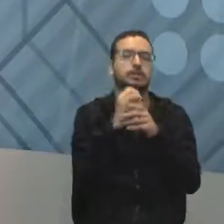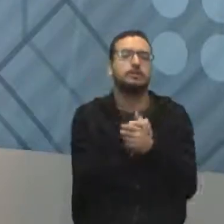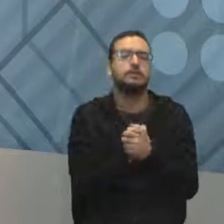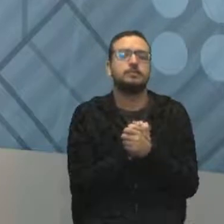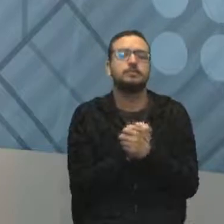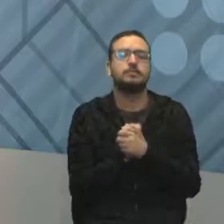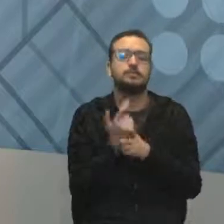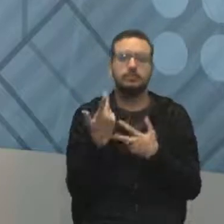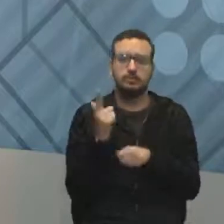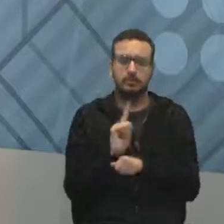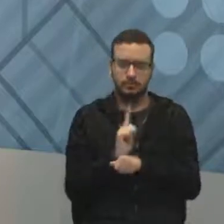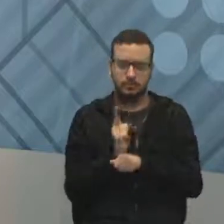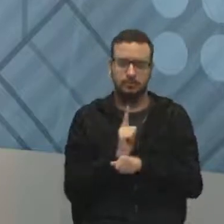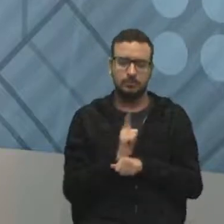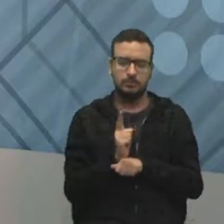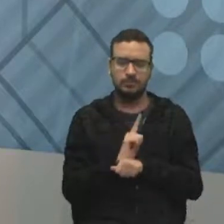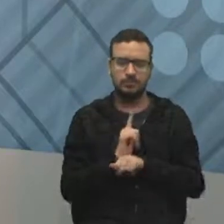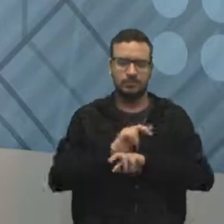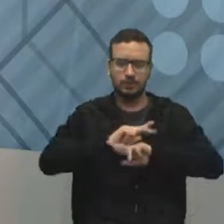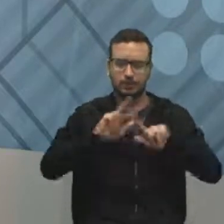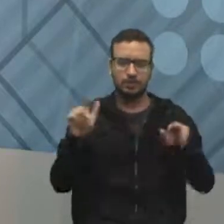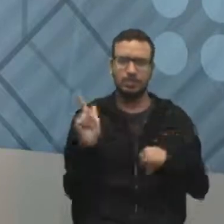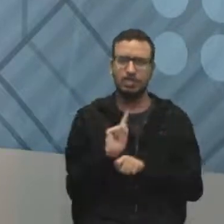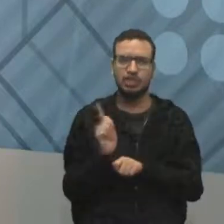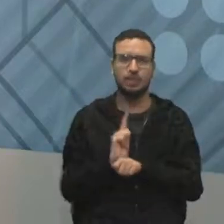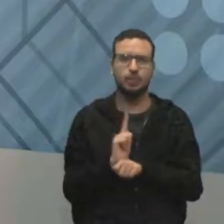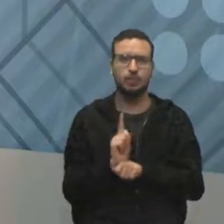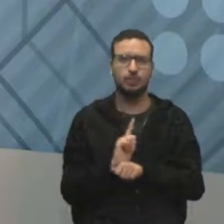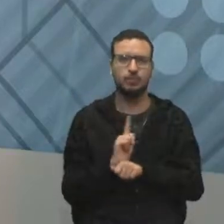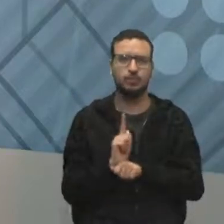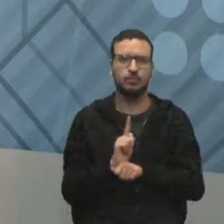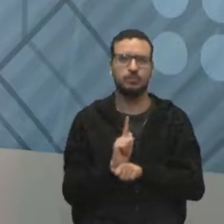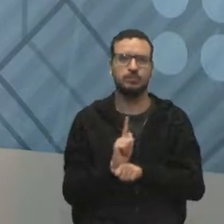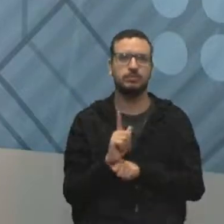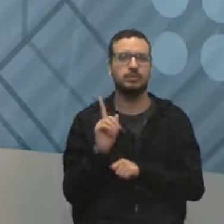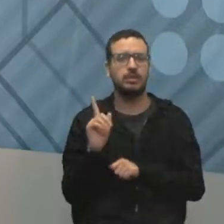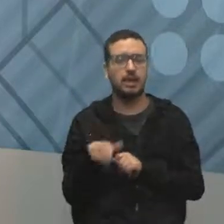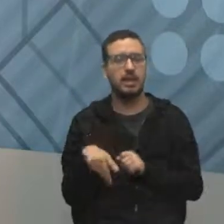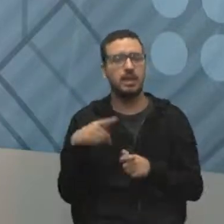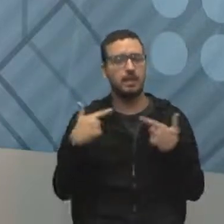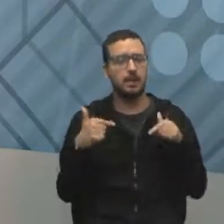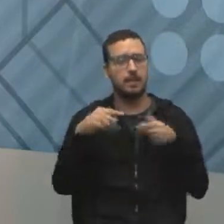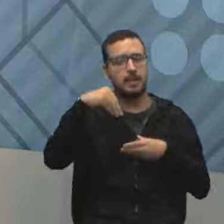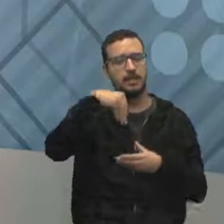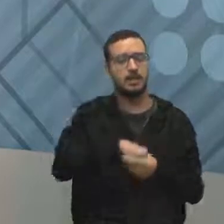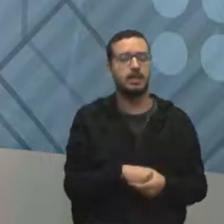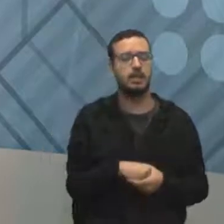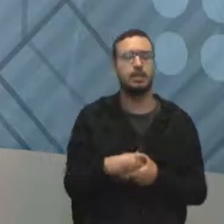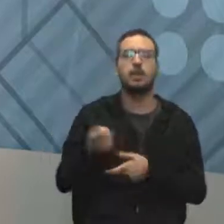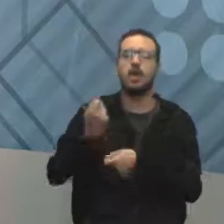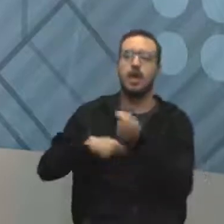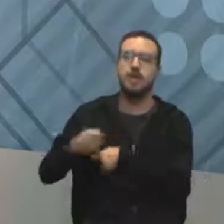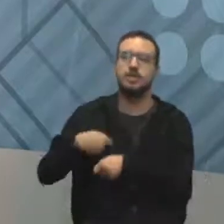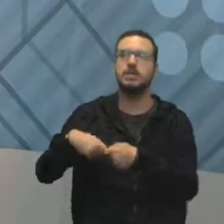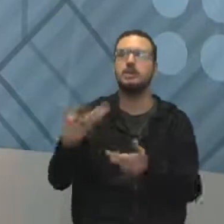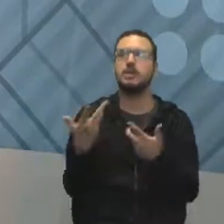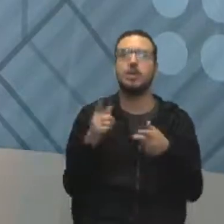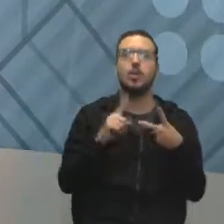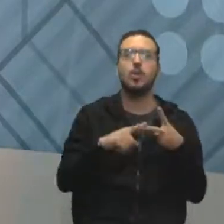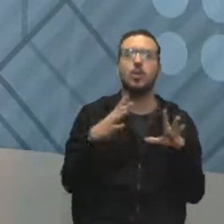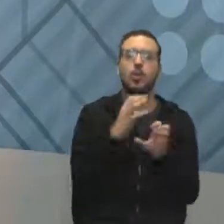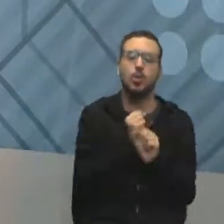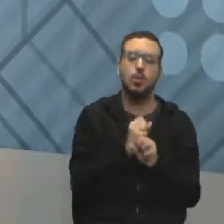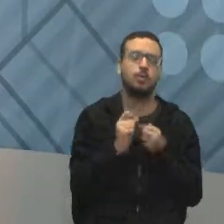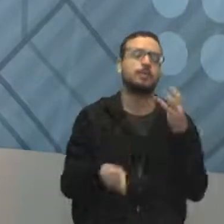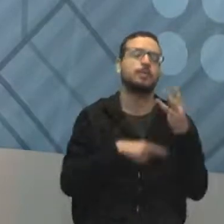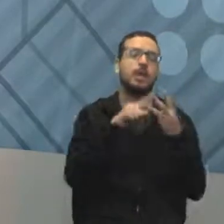projetos, aliás, gestor em geral, quem trabalha com administração, contabilidade, economia, nós que somos da área de